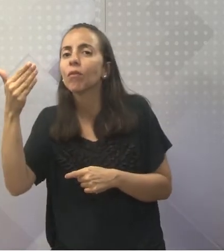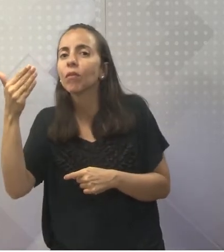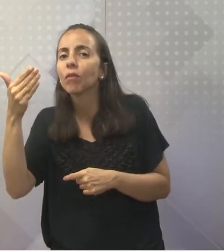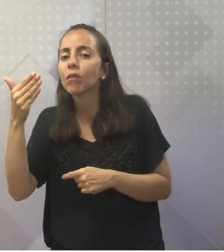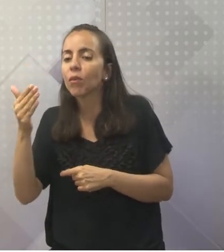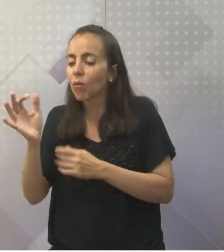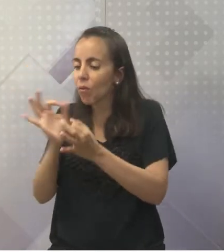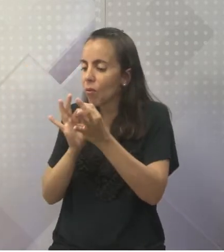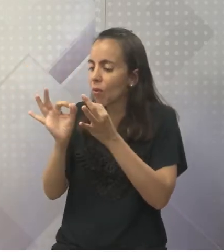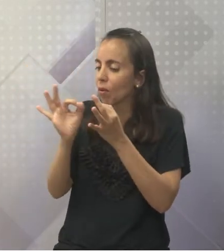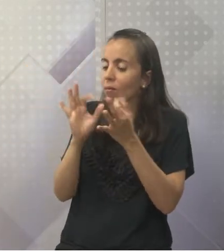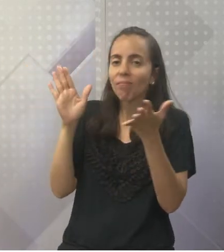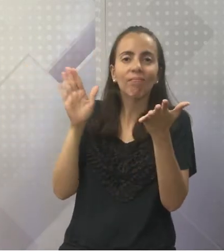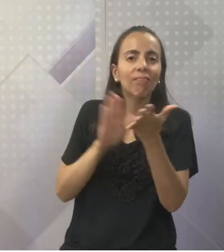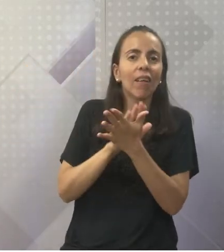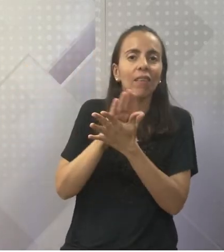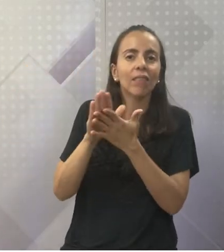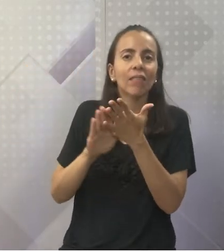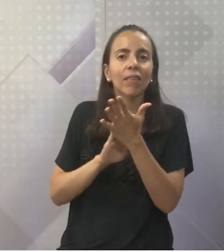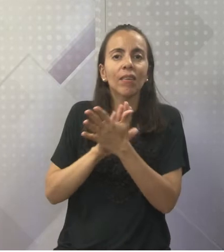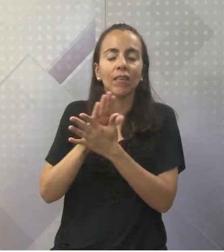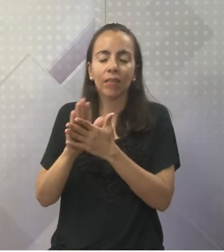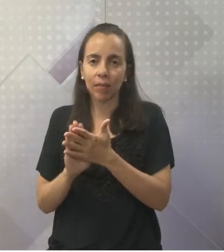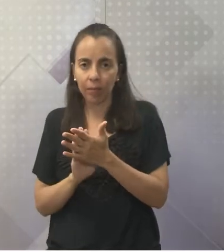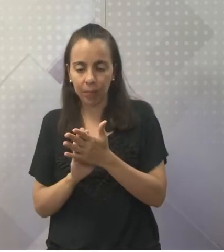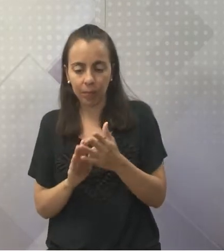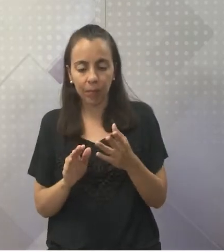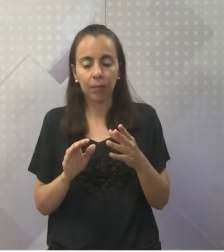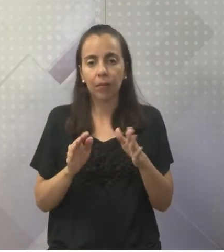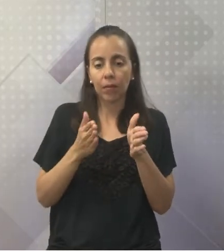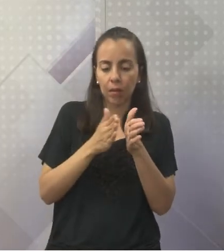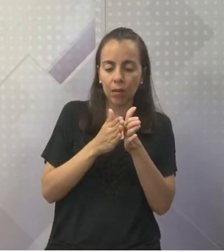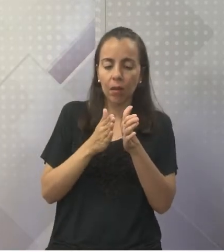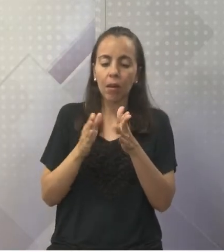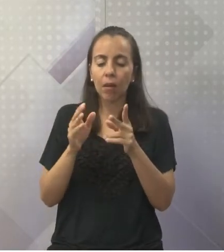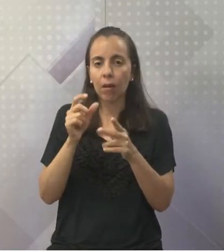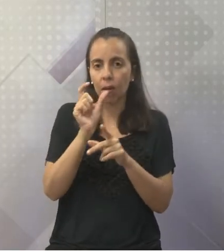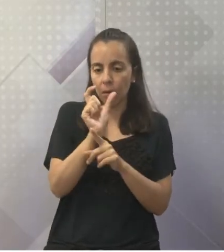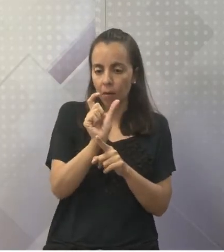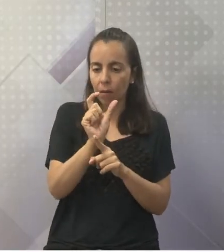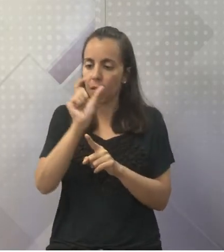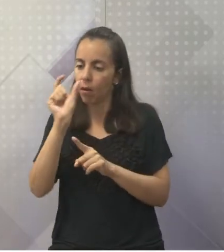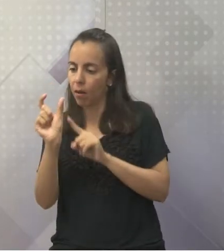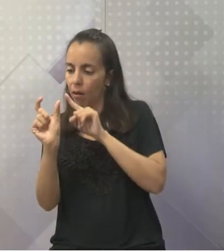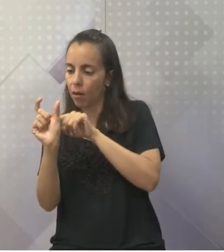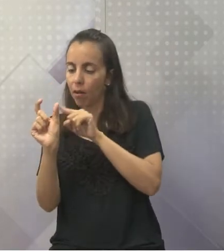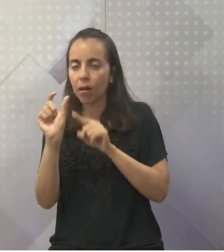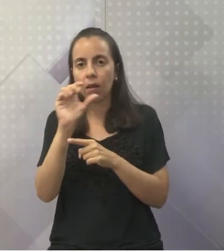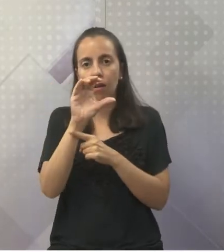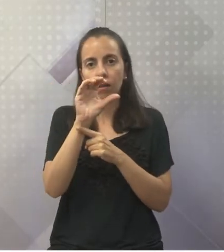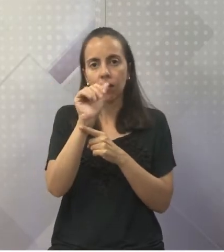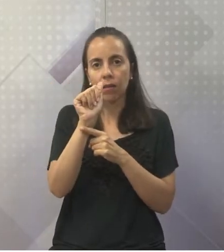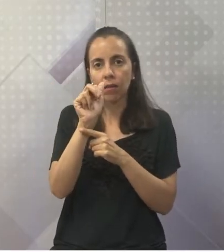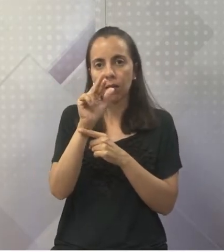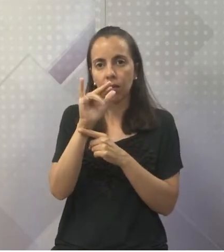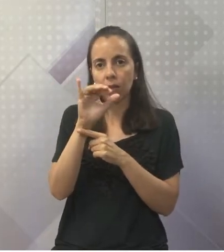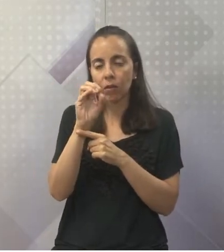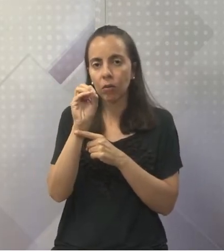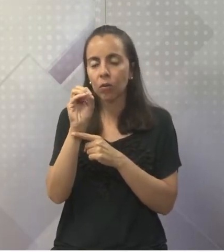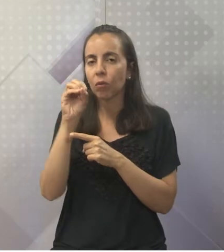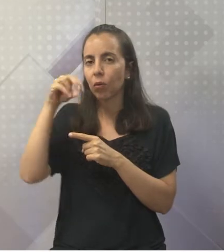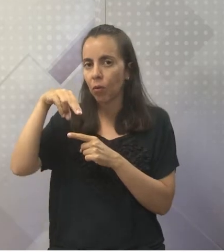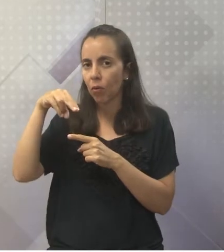organizado. Cárion significa núcleo. Você vai lembrar que uma